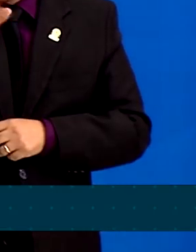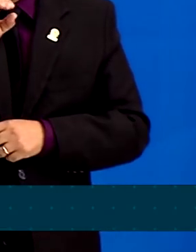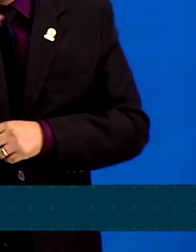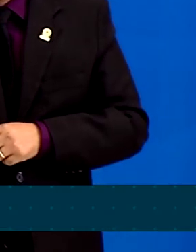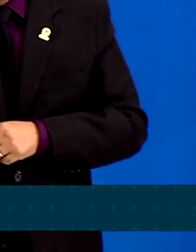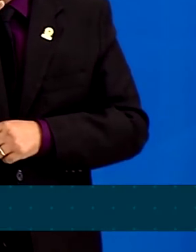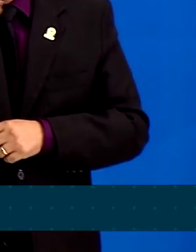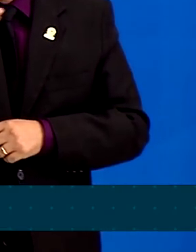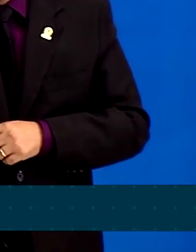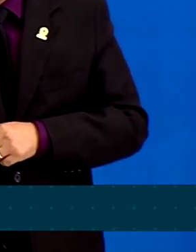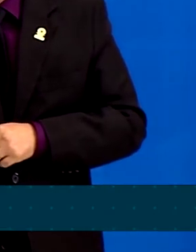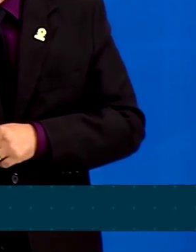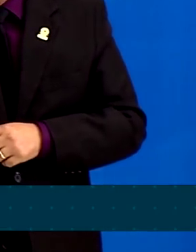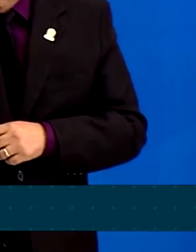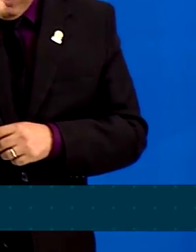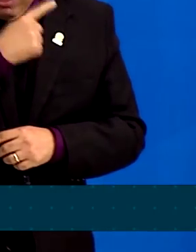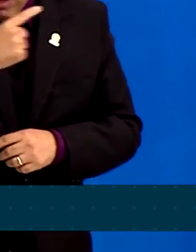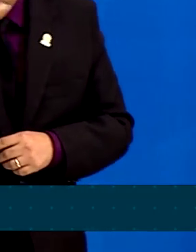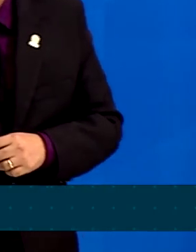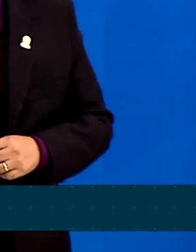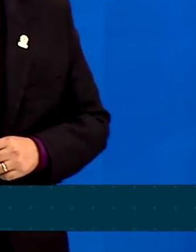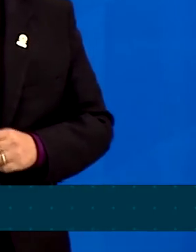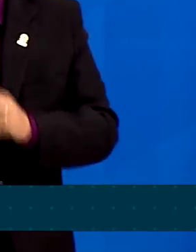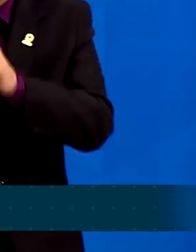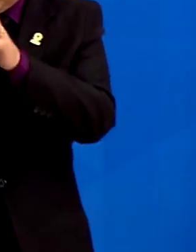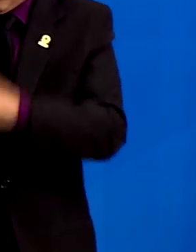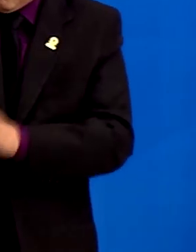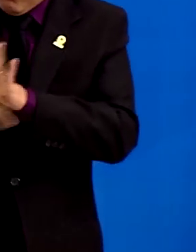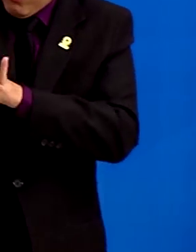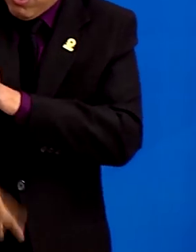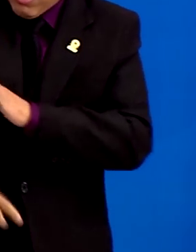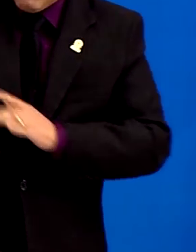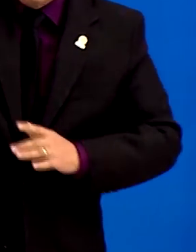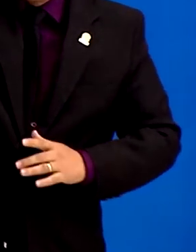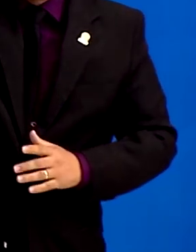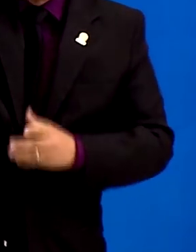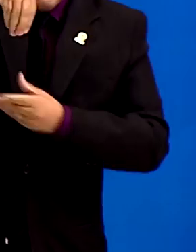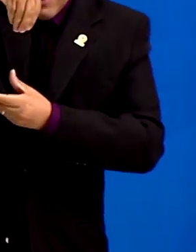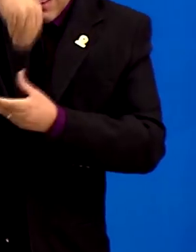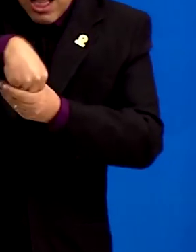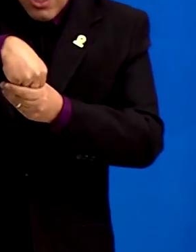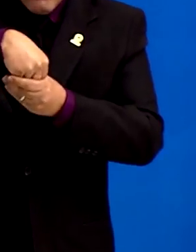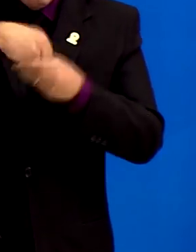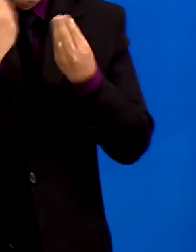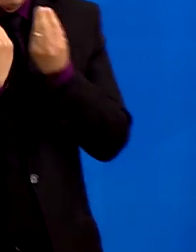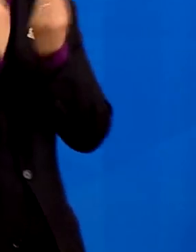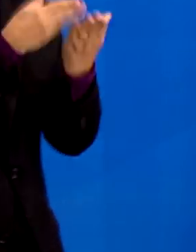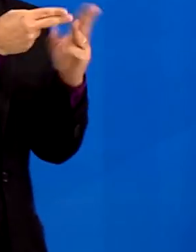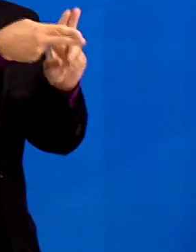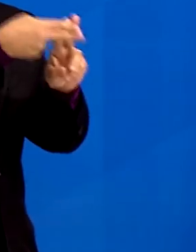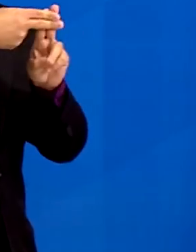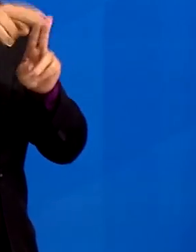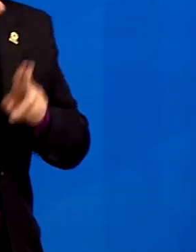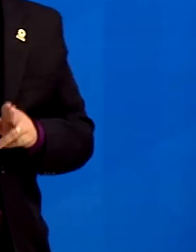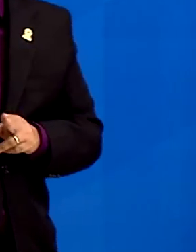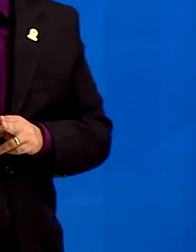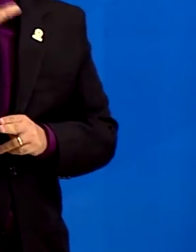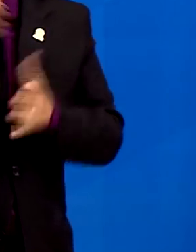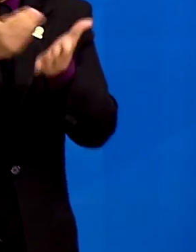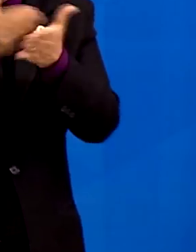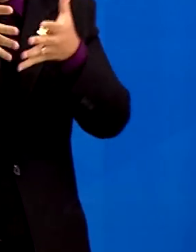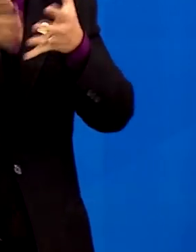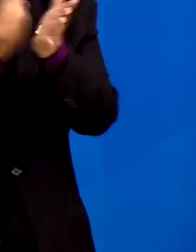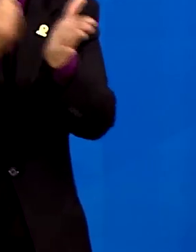respiradores por semana só na produção nossa interna para o SUS. Então já estamos aumentando isso